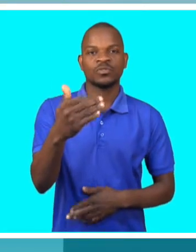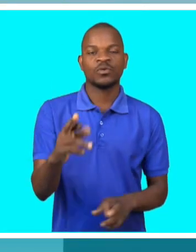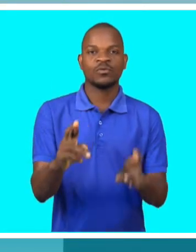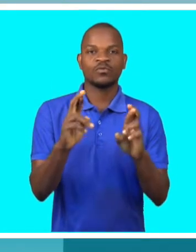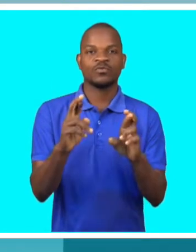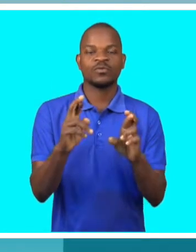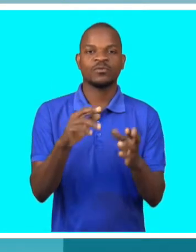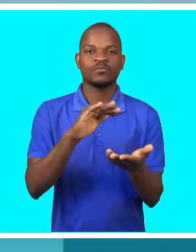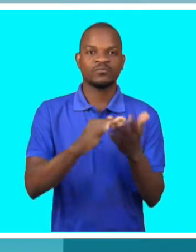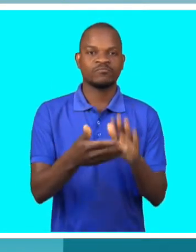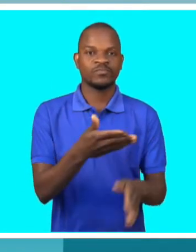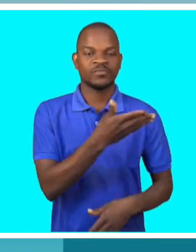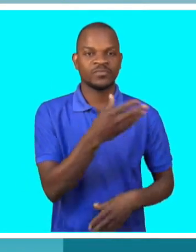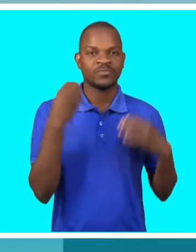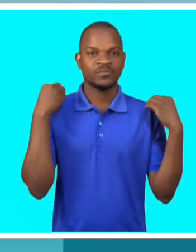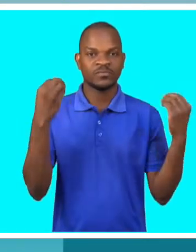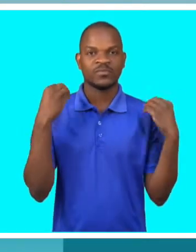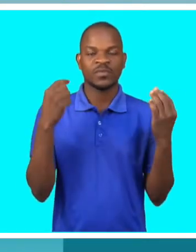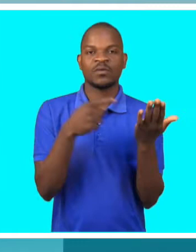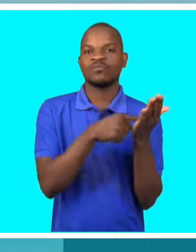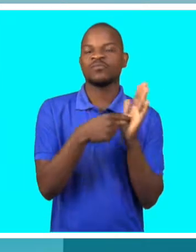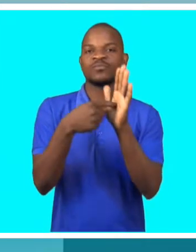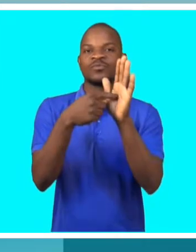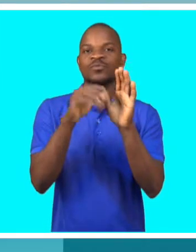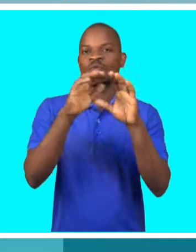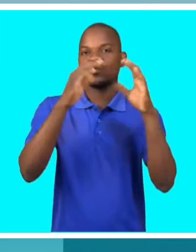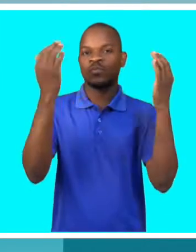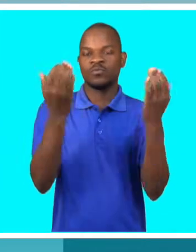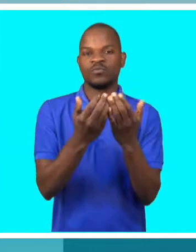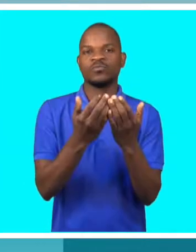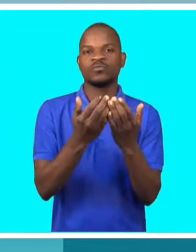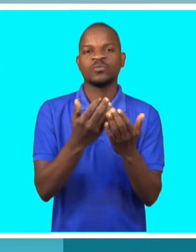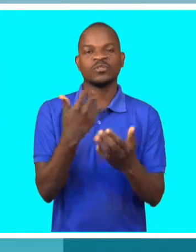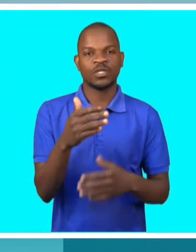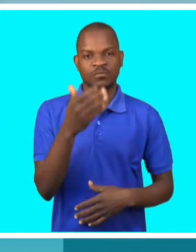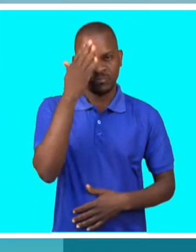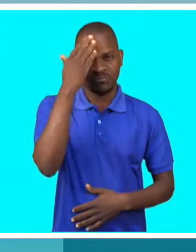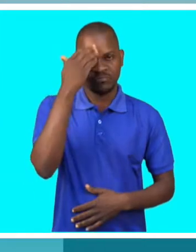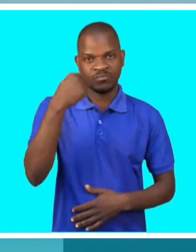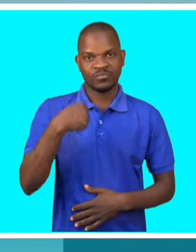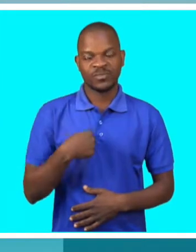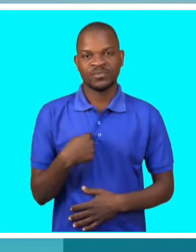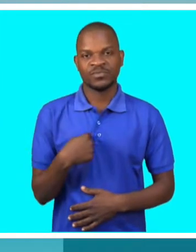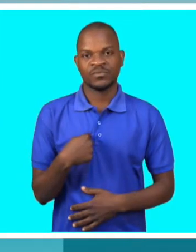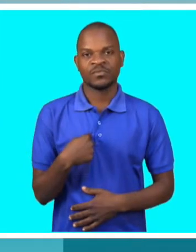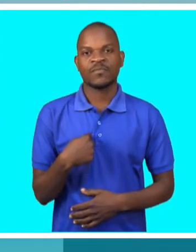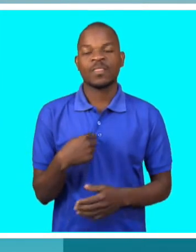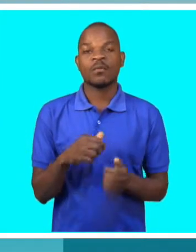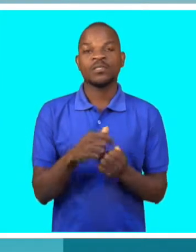agora, para ser conhecido como alguém, foi graças a ele.